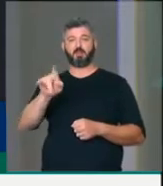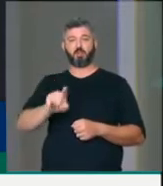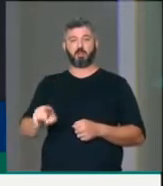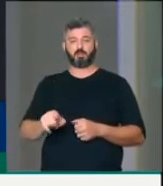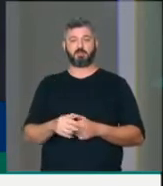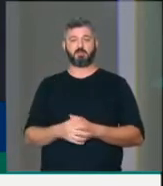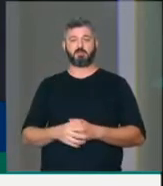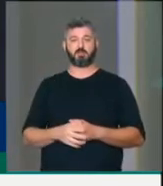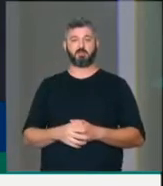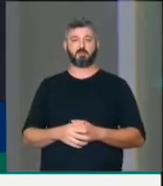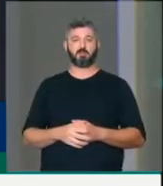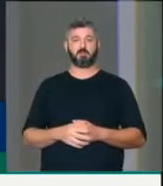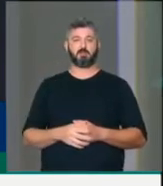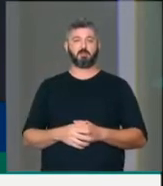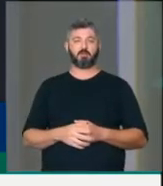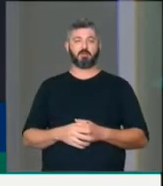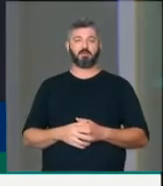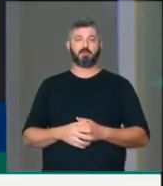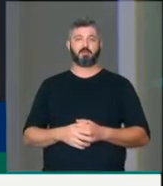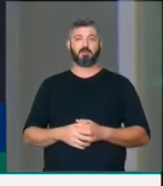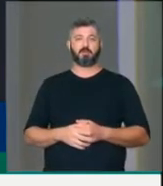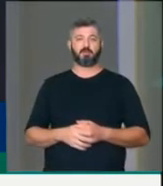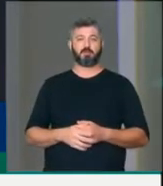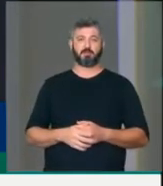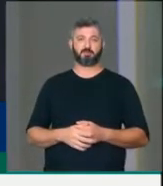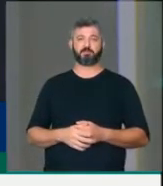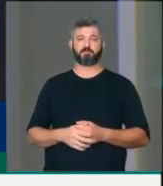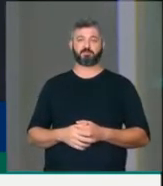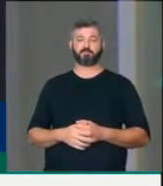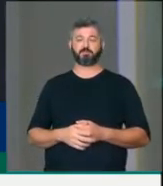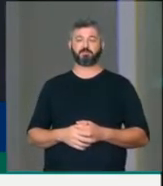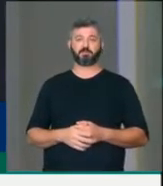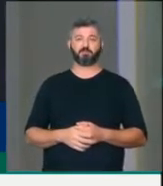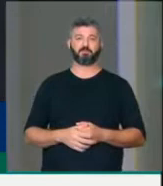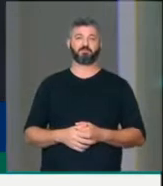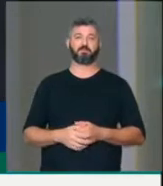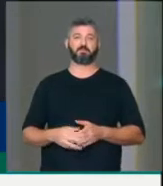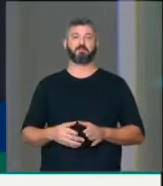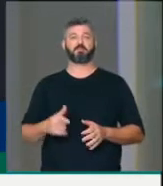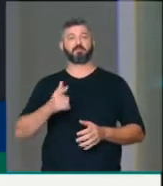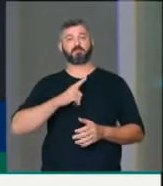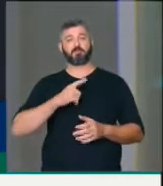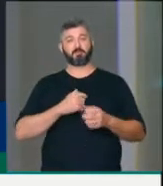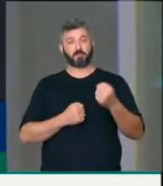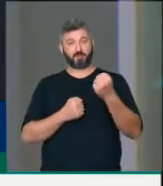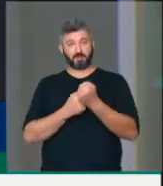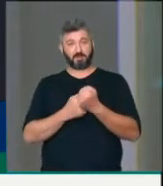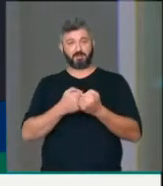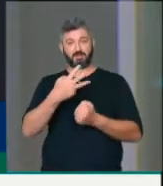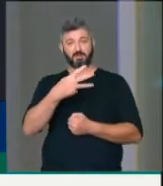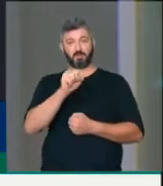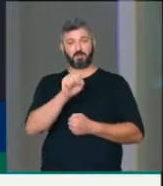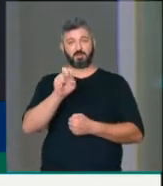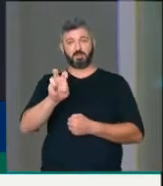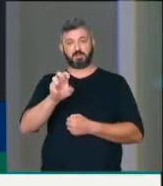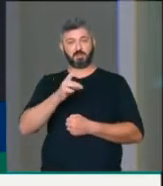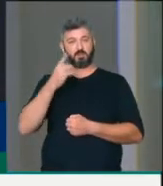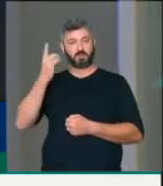senadores, senadores, um projeto que conta com a assinatura de 385